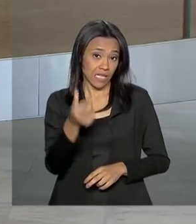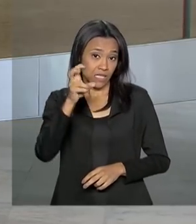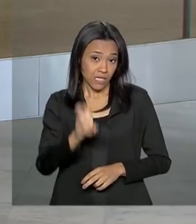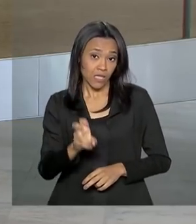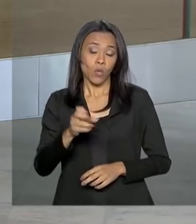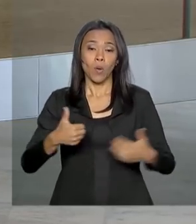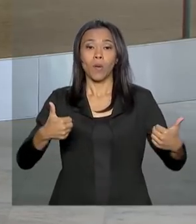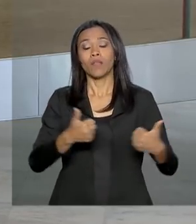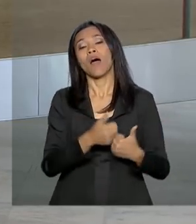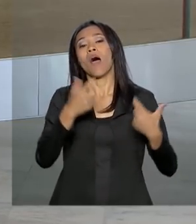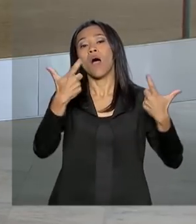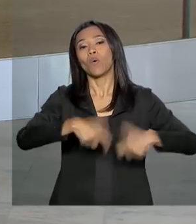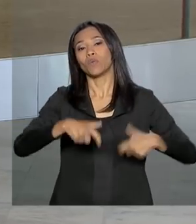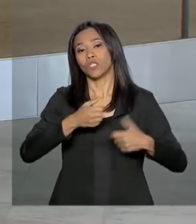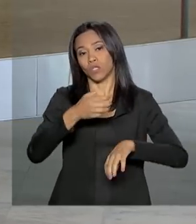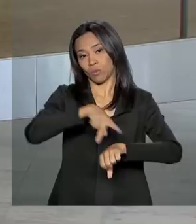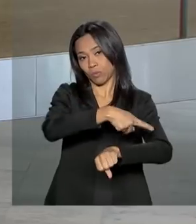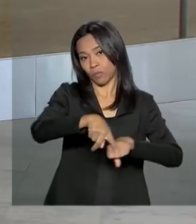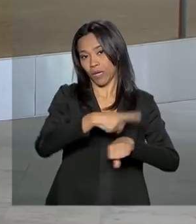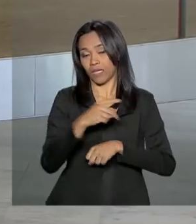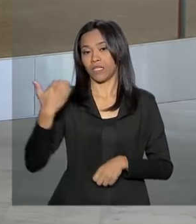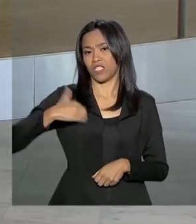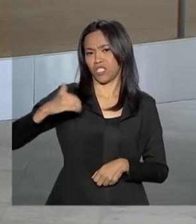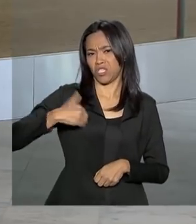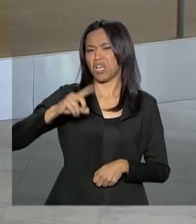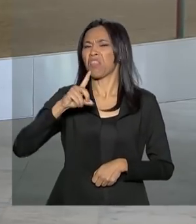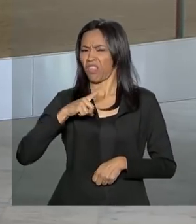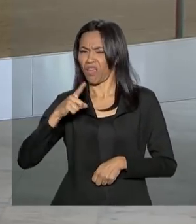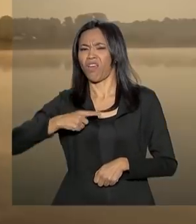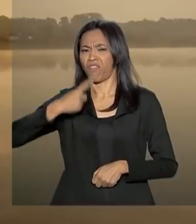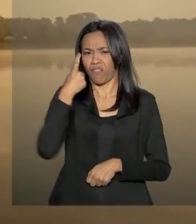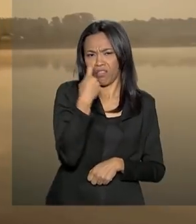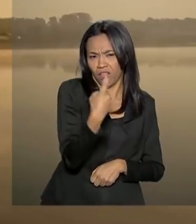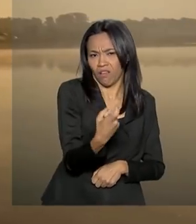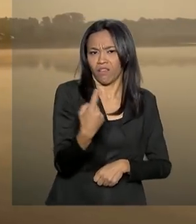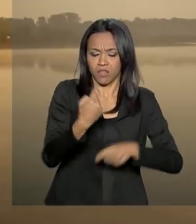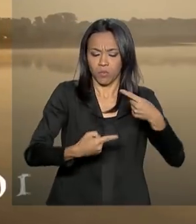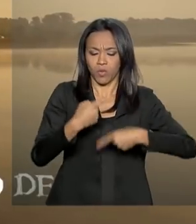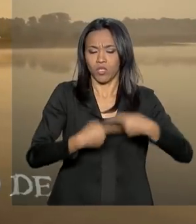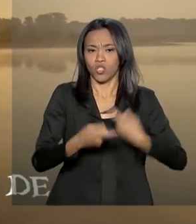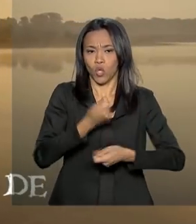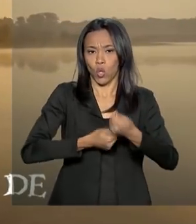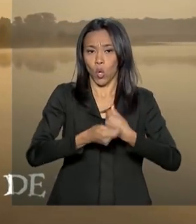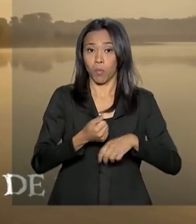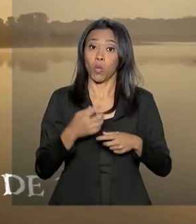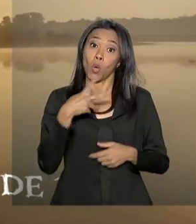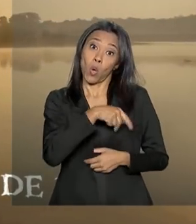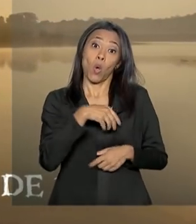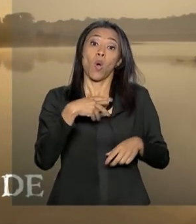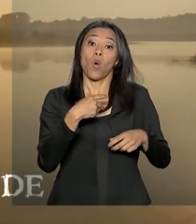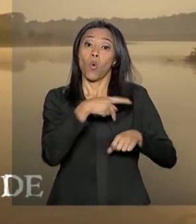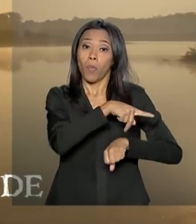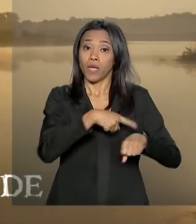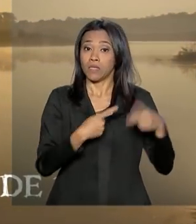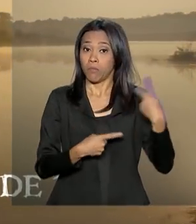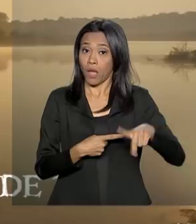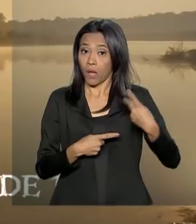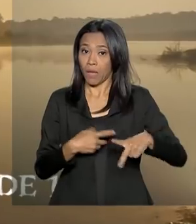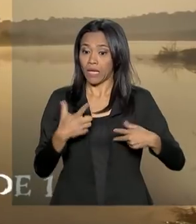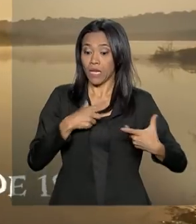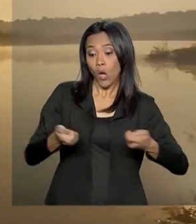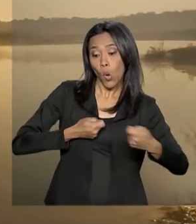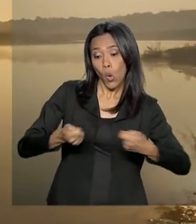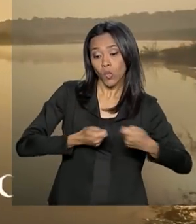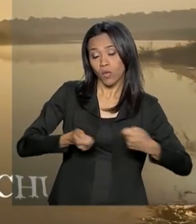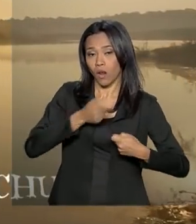Paraná, na Argentina, e foi desencadeada por interesses políticos e econômicos. O Paraguai queria controlar os rios da Bacia do Prata, uma via